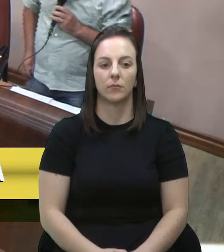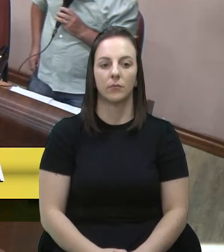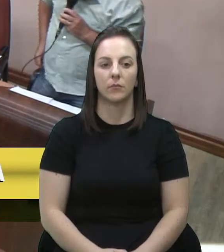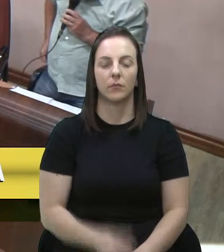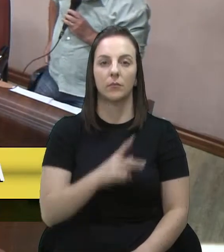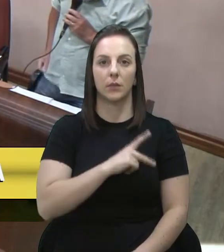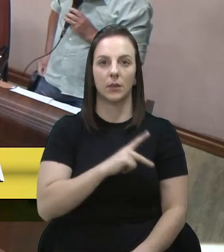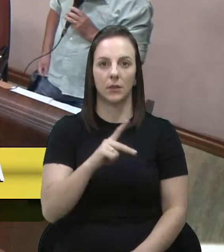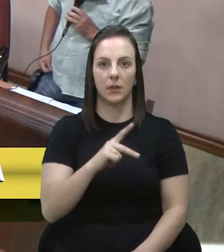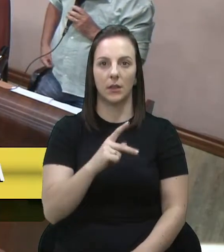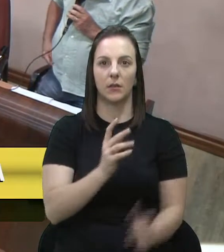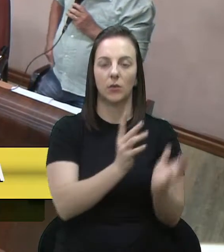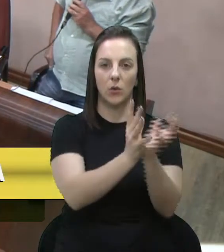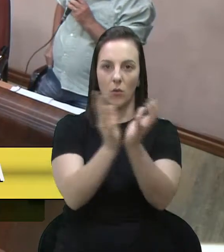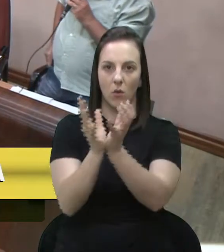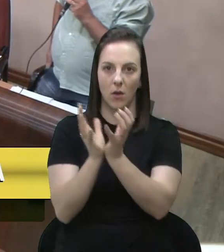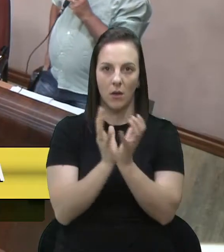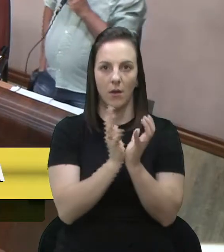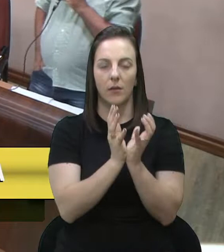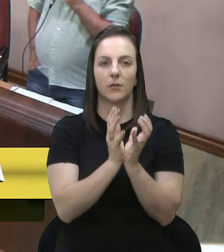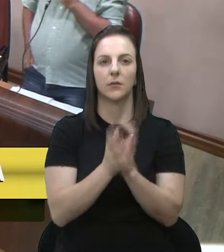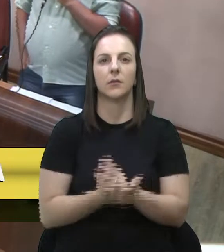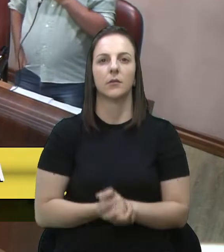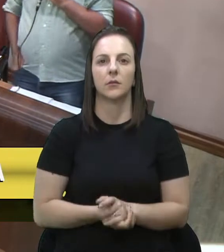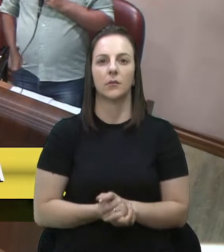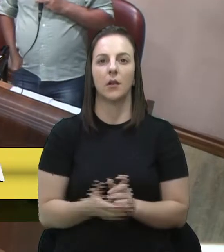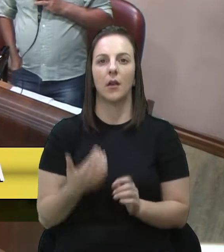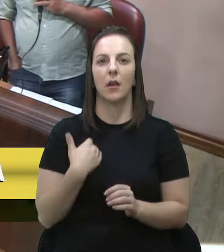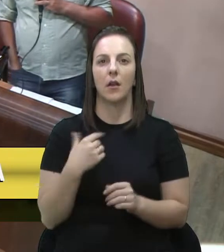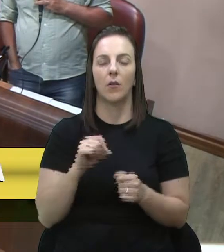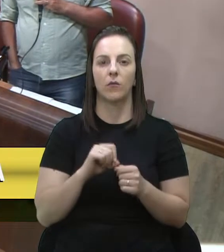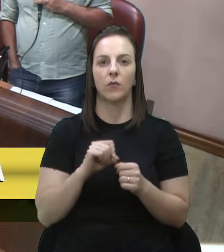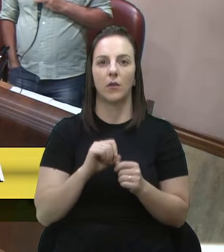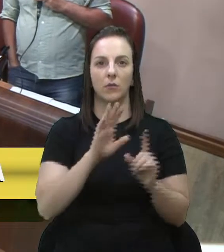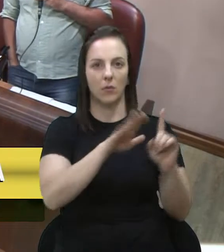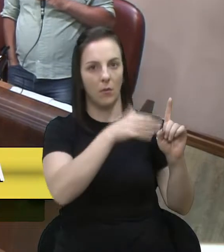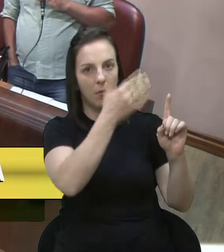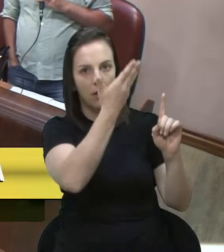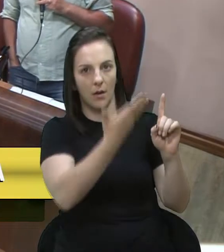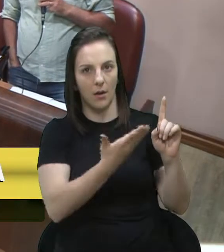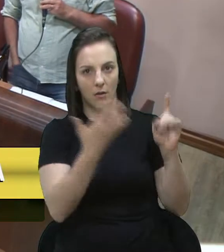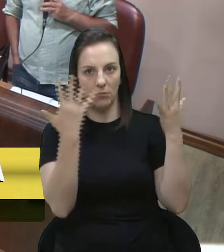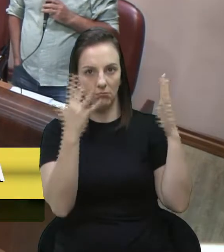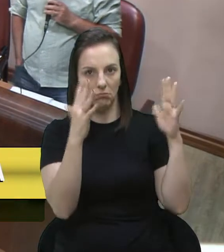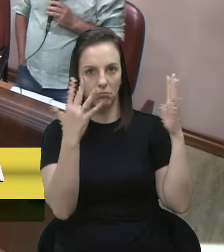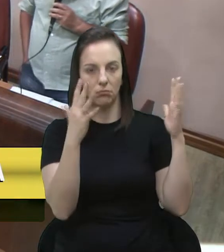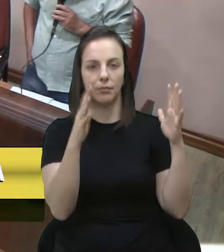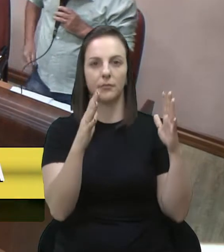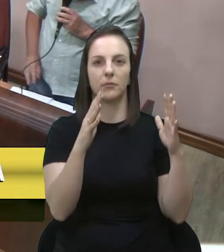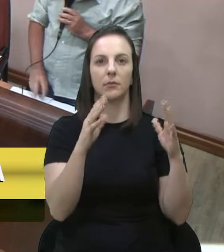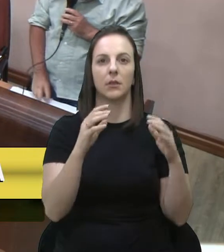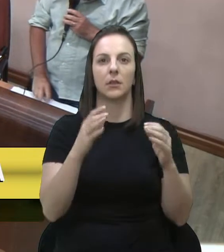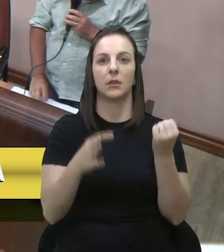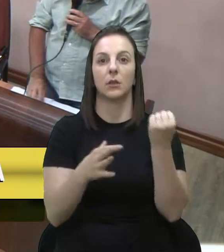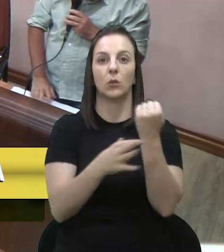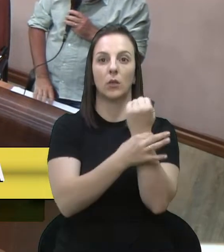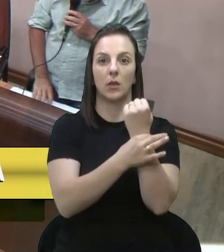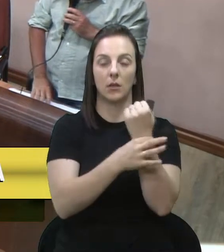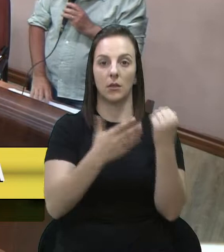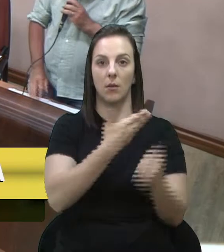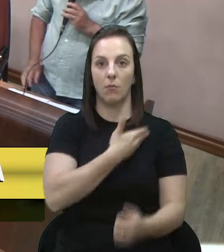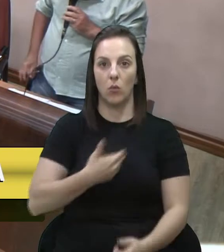Presidente, nobres colegas, eu faço um voto de congratulação aos órgãos de segurança pública que estão cuidando